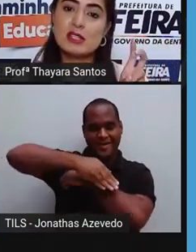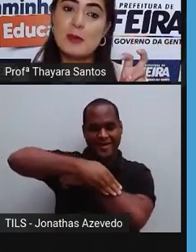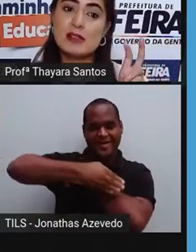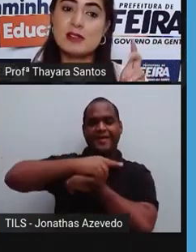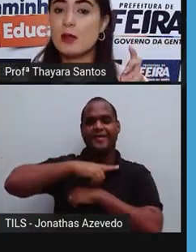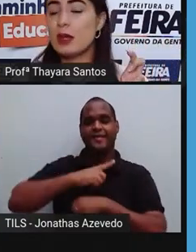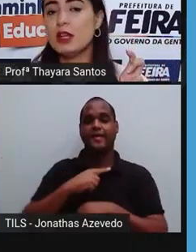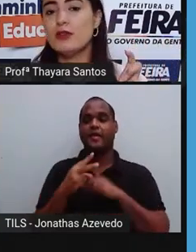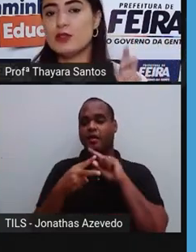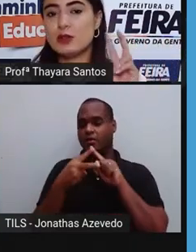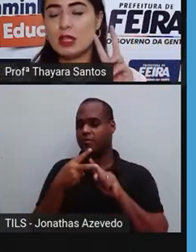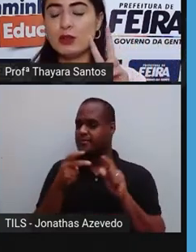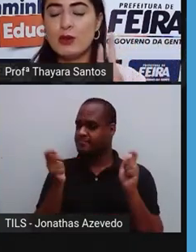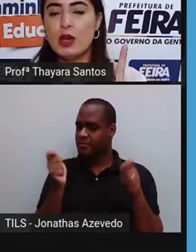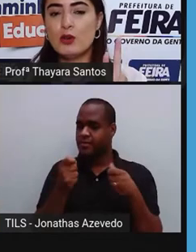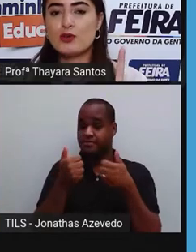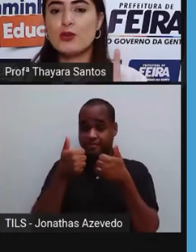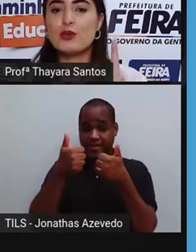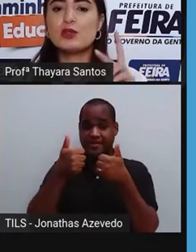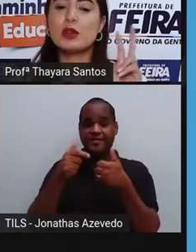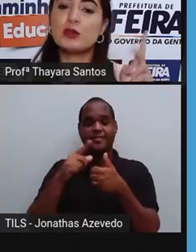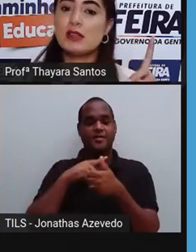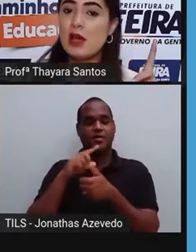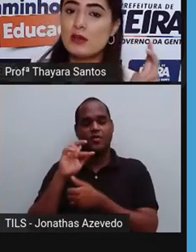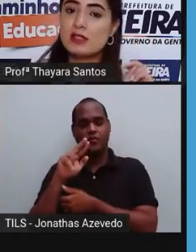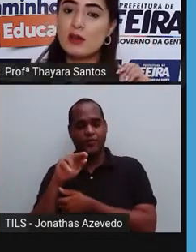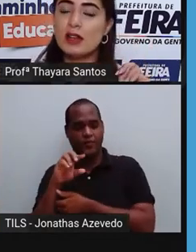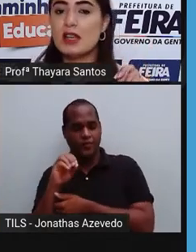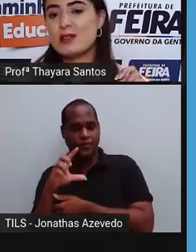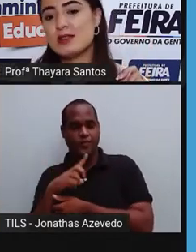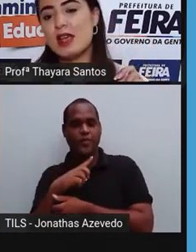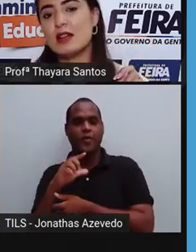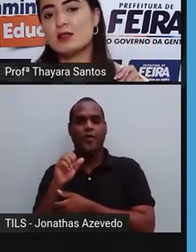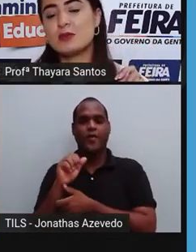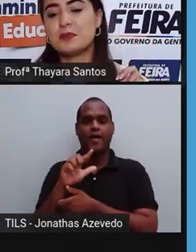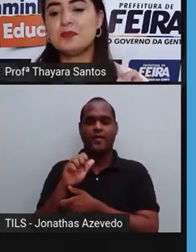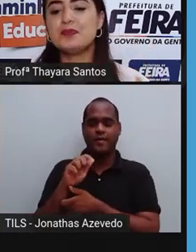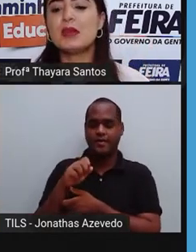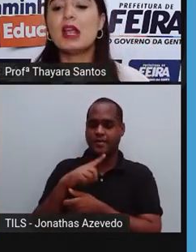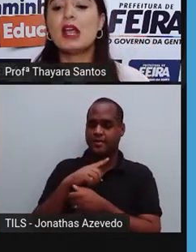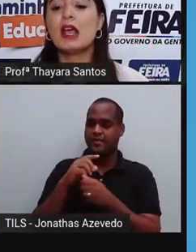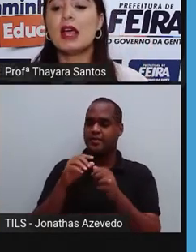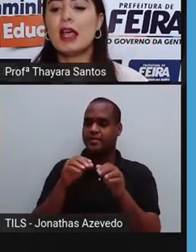as duas espécies têm benefício, tanto os fungos quanto as algas que estão ali associadas.